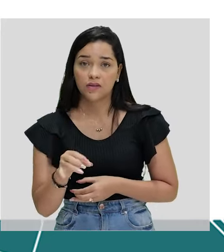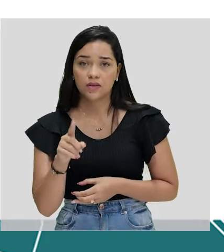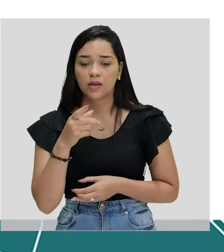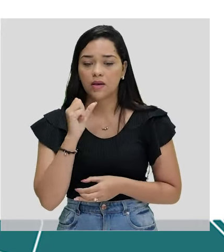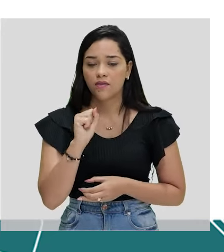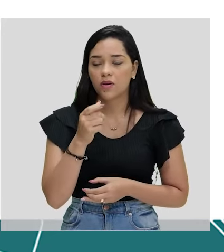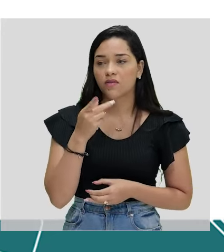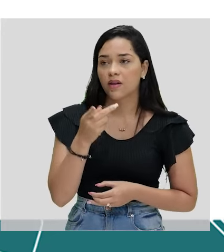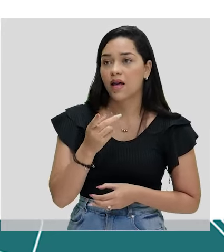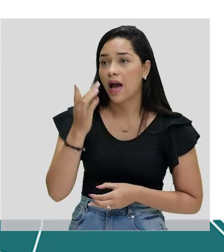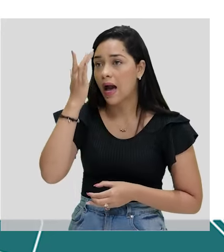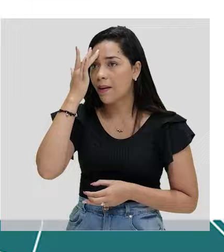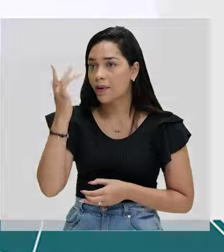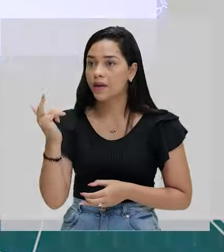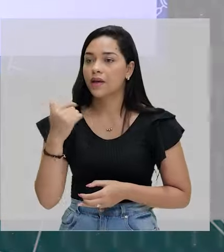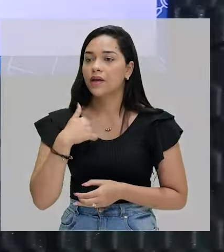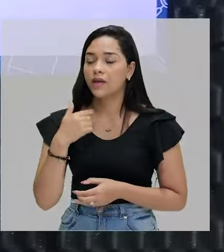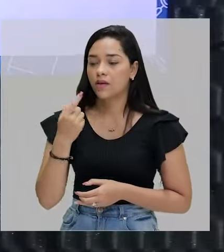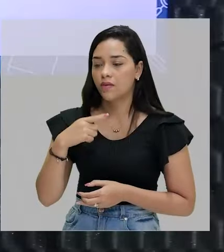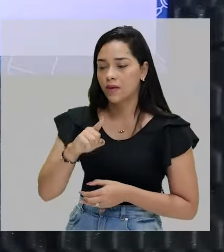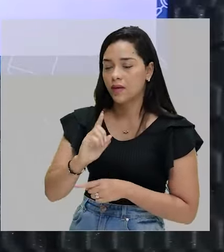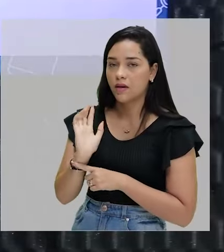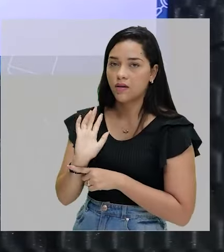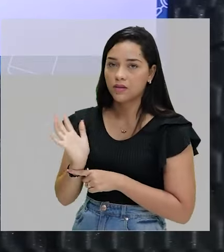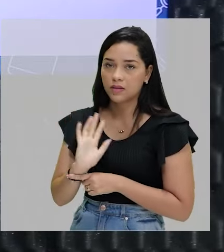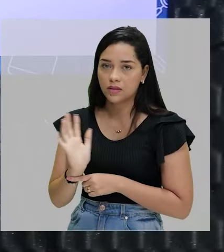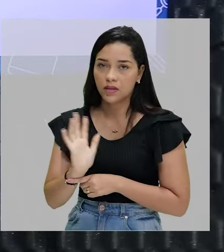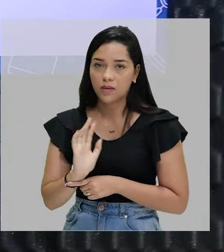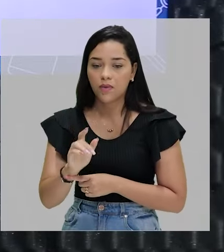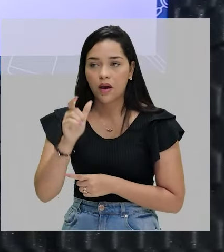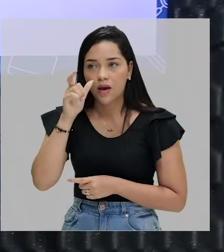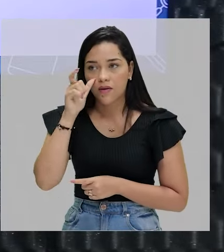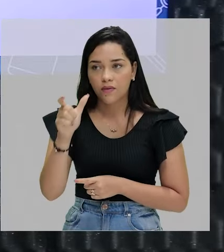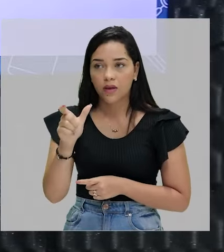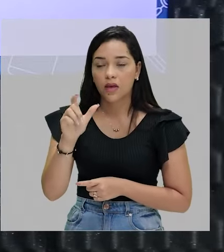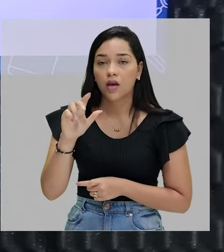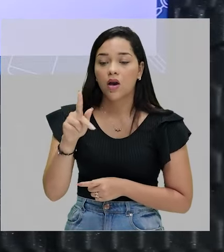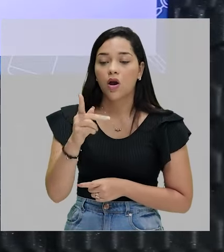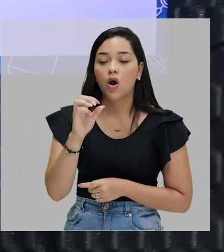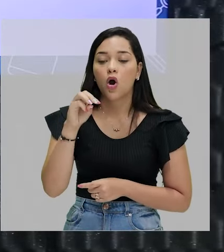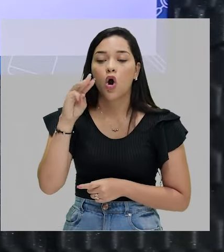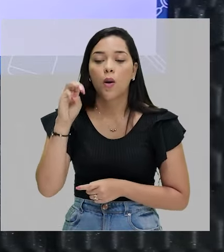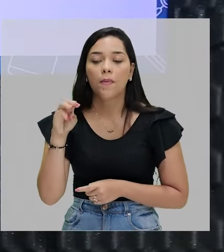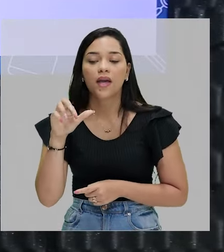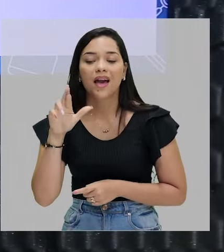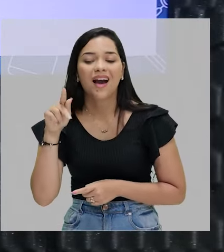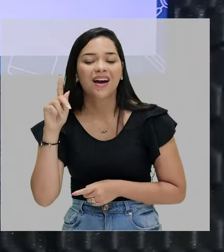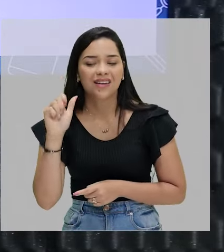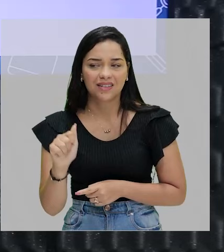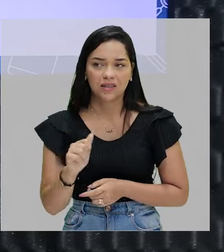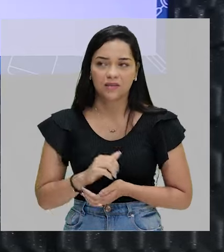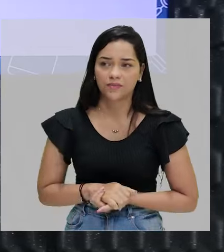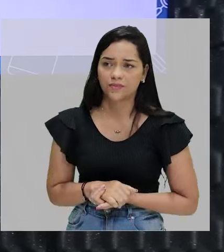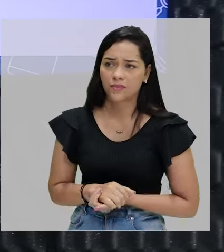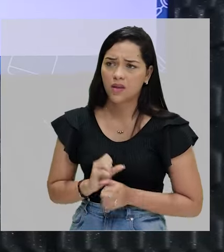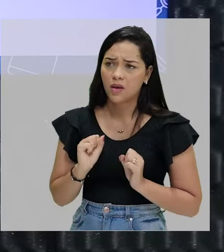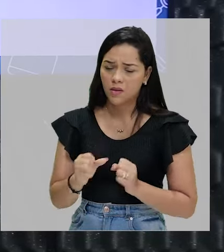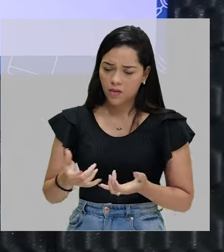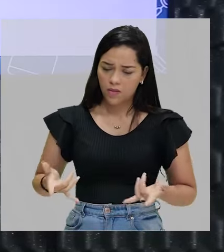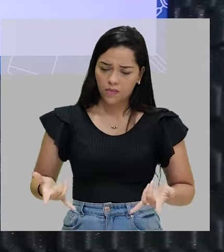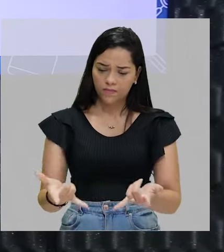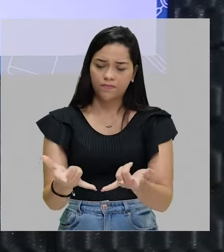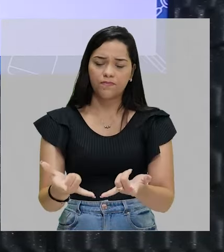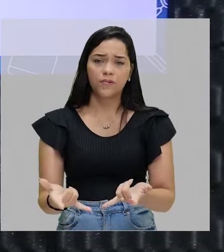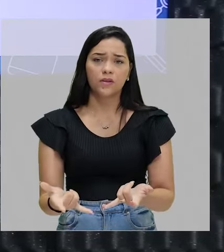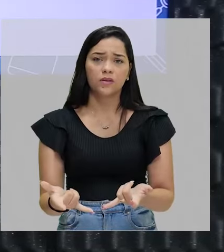pode dizer assim. Amanhã, eu irei ao cinema assistir Homem-Aranha. Você está, pode até ser que